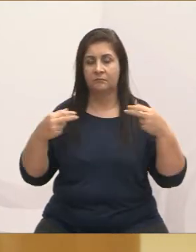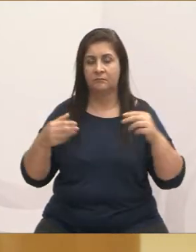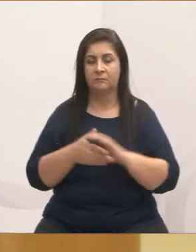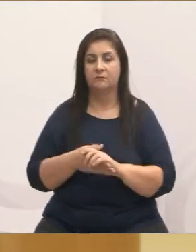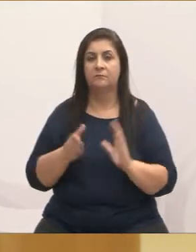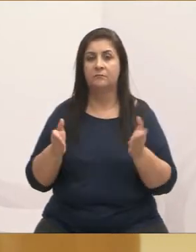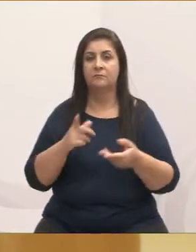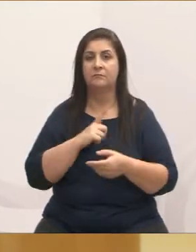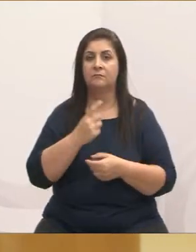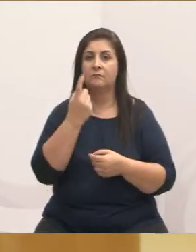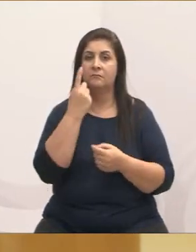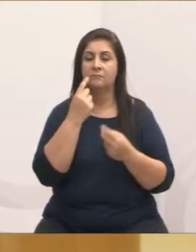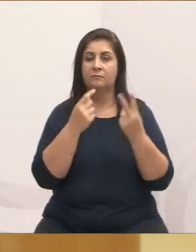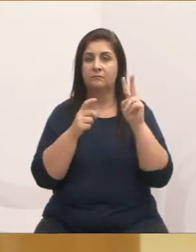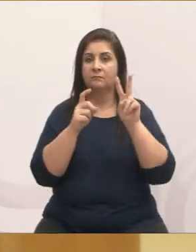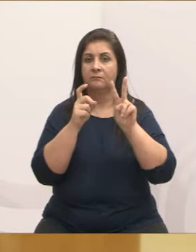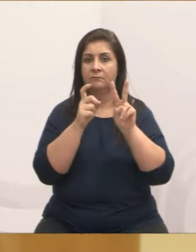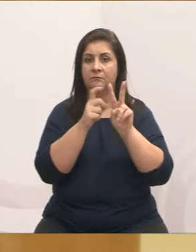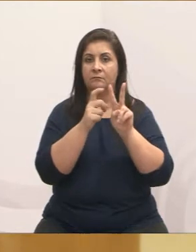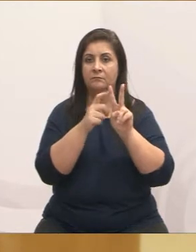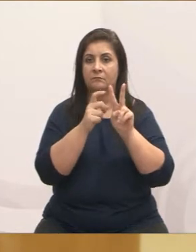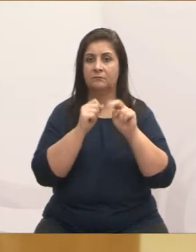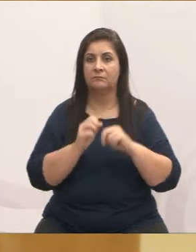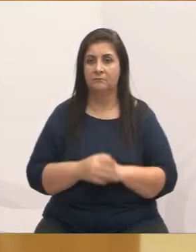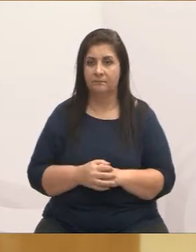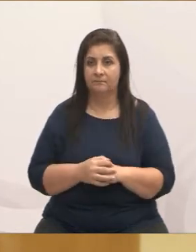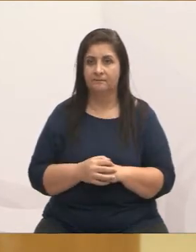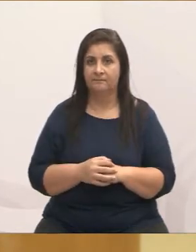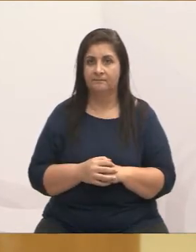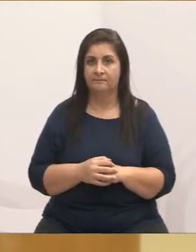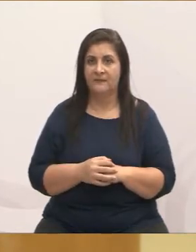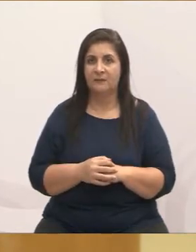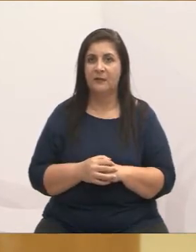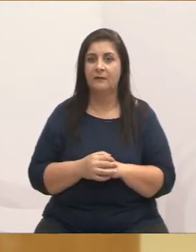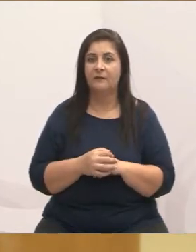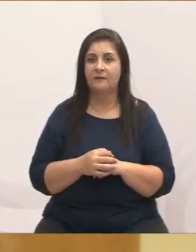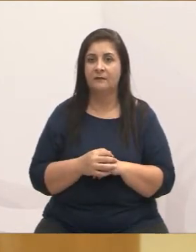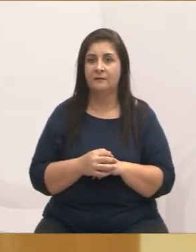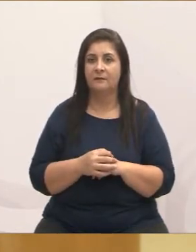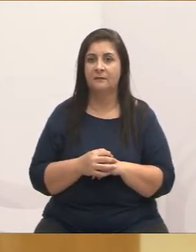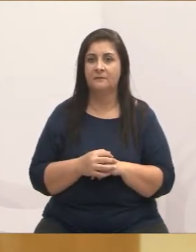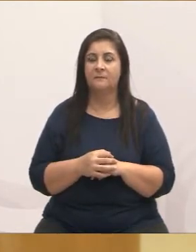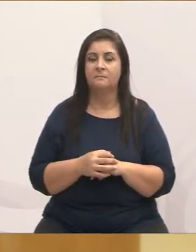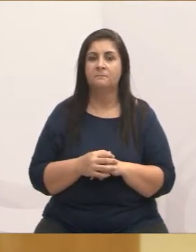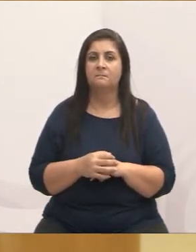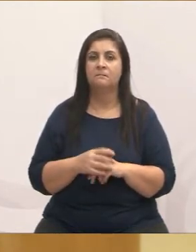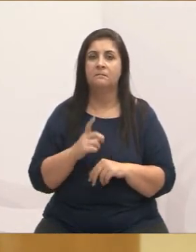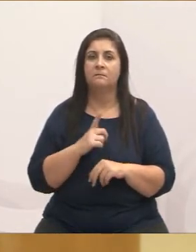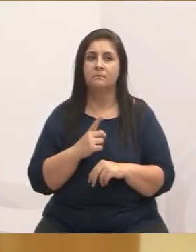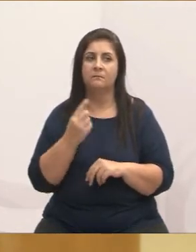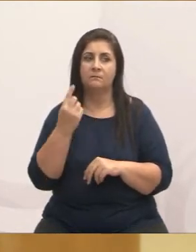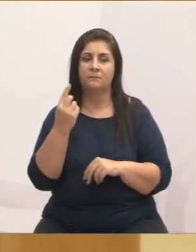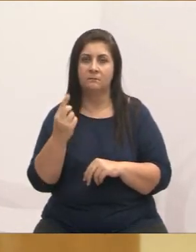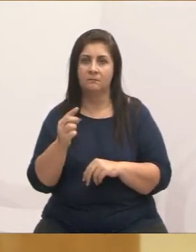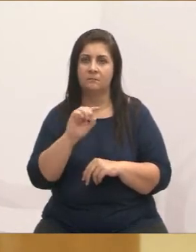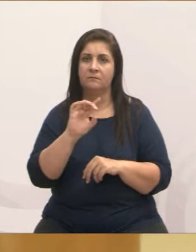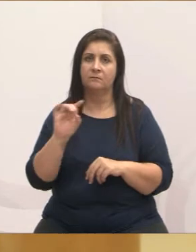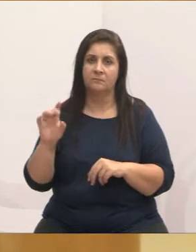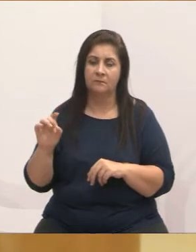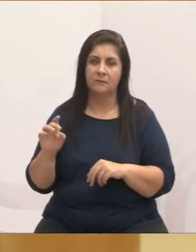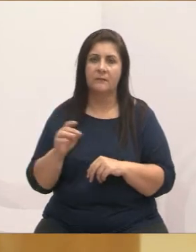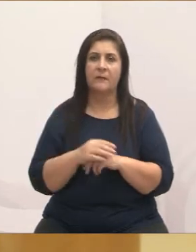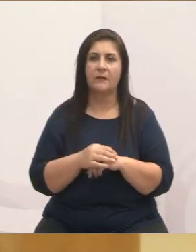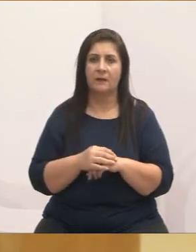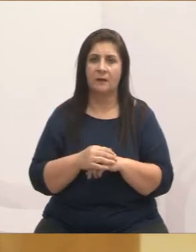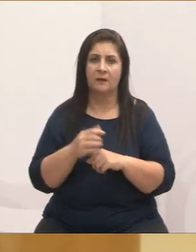temos lá uma veterinária, nós temos uma pessoa da área administrativa, nós temos um operacional, nós temos um biólogo, uma